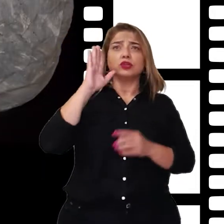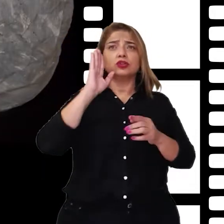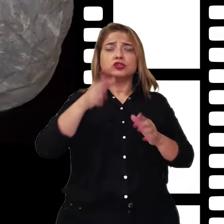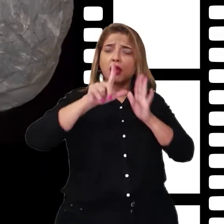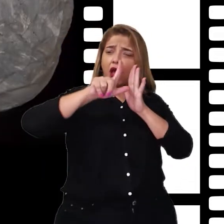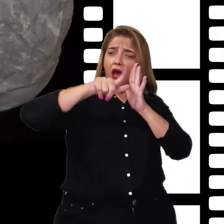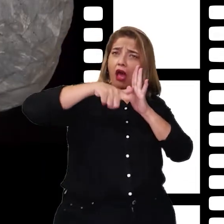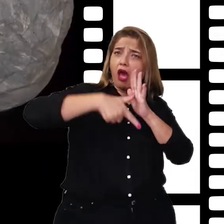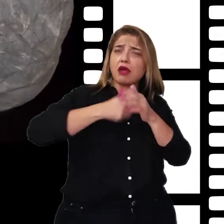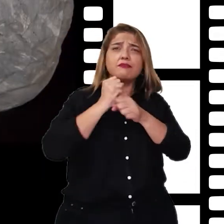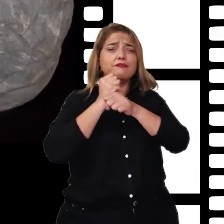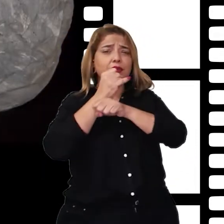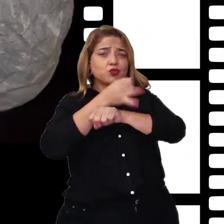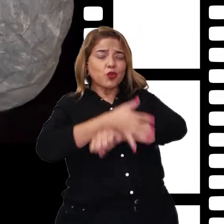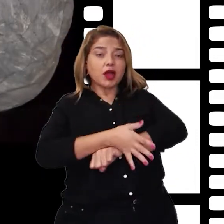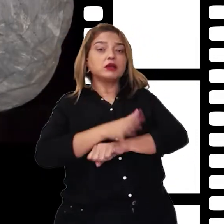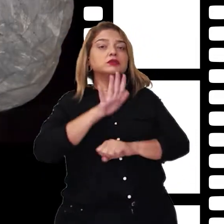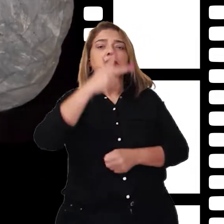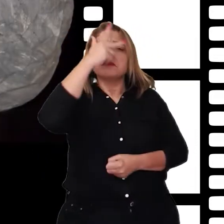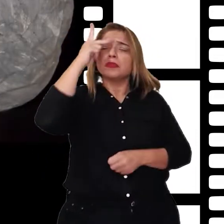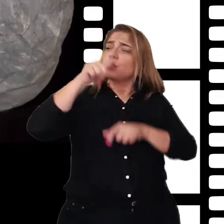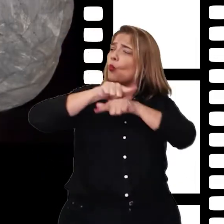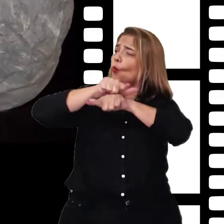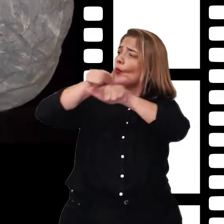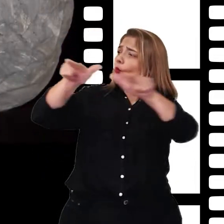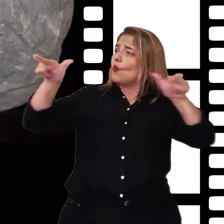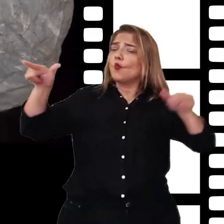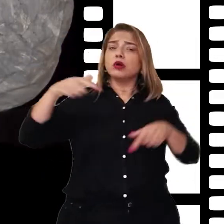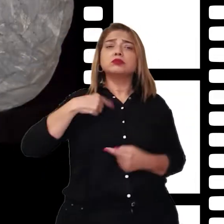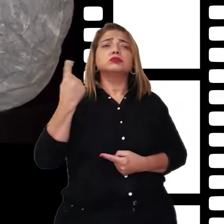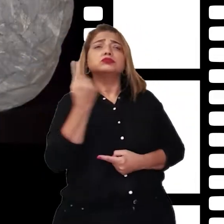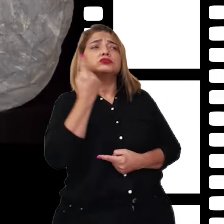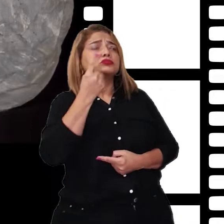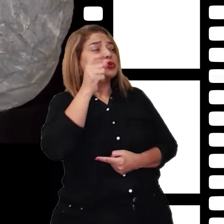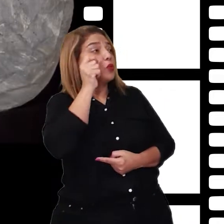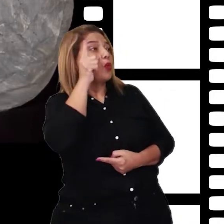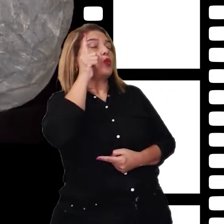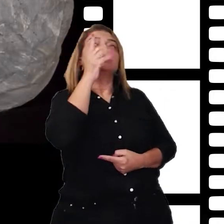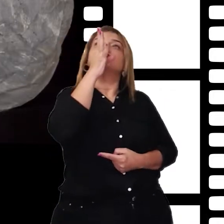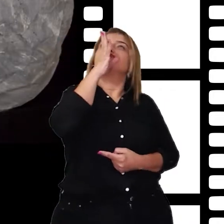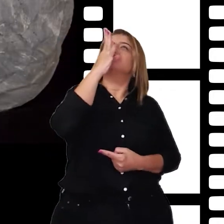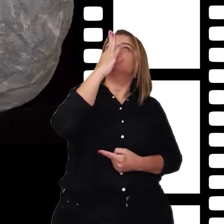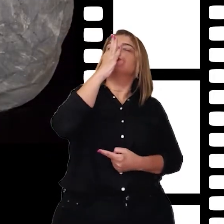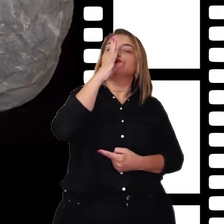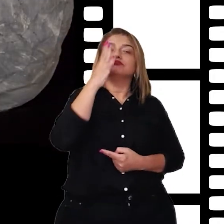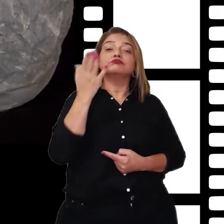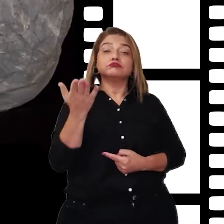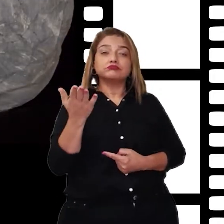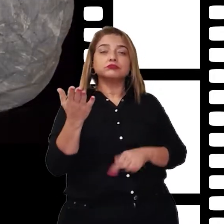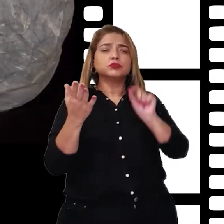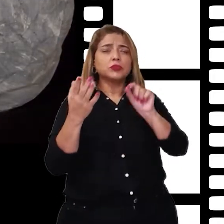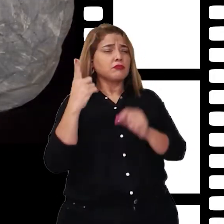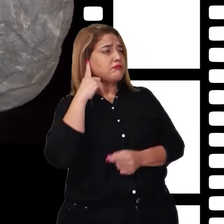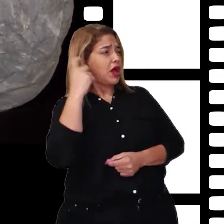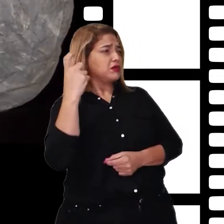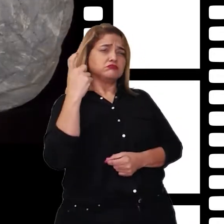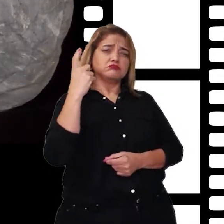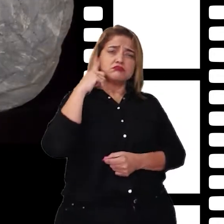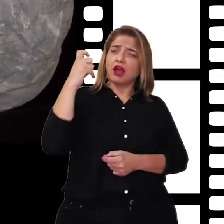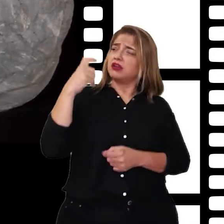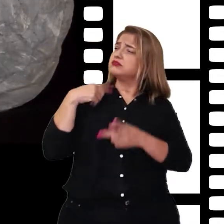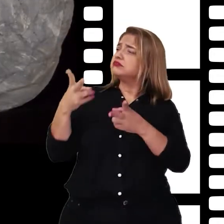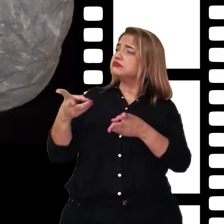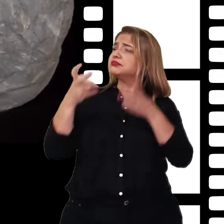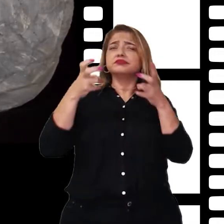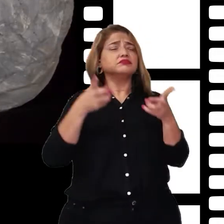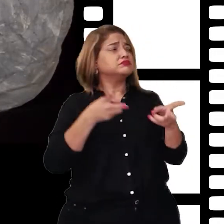de madrugada. Ninguém na rua mais. Só ele acordado, admirando a beleza da lua. E aquele barulho começou a chamar a sua atenção.